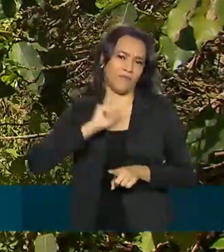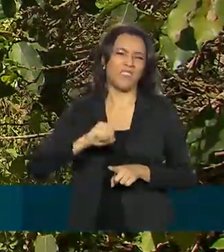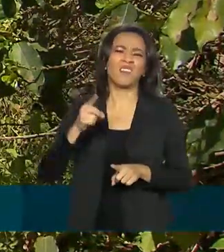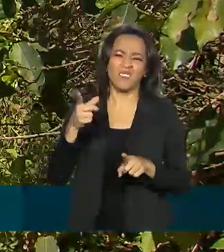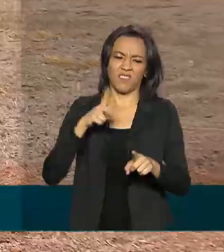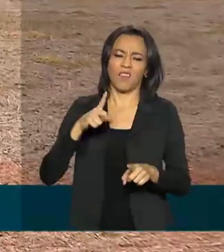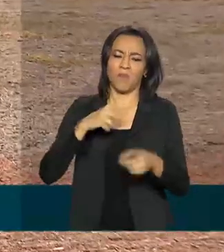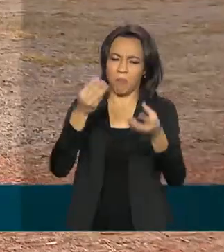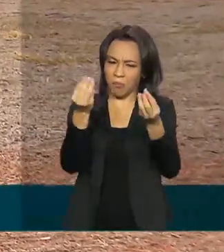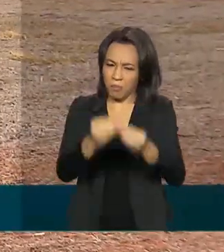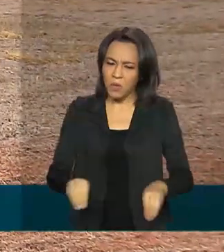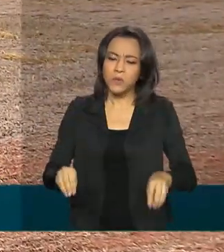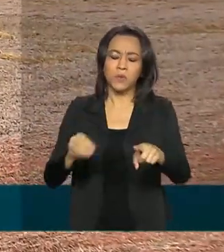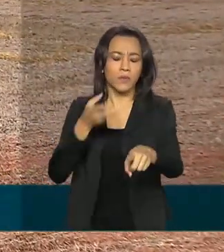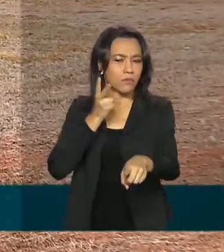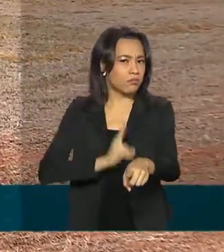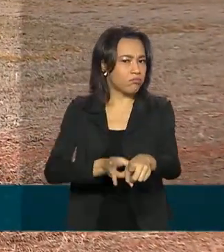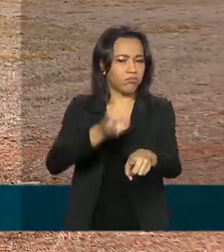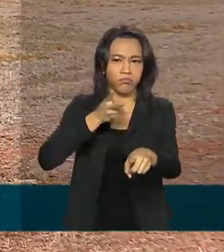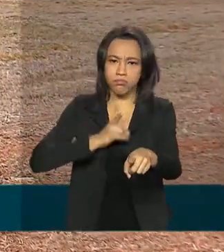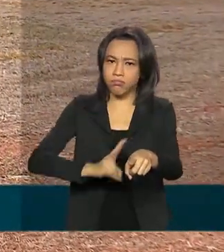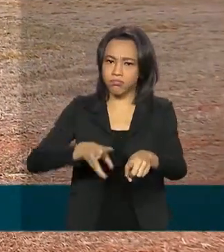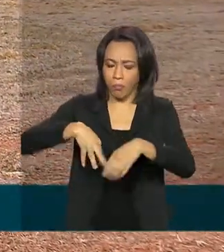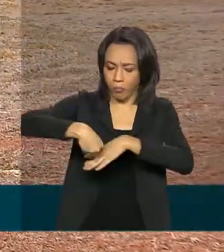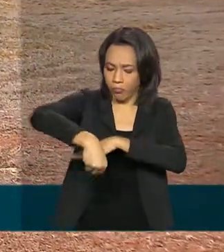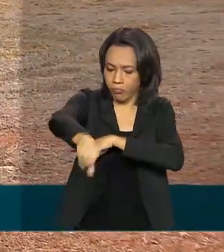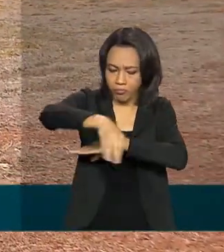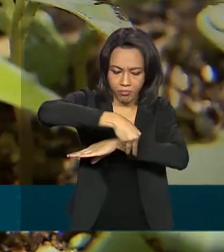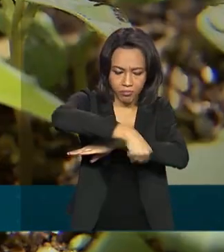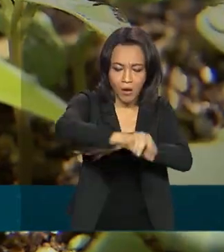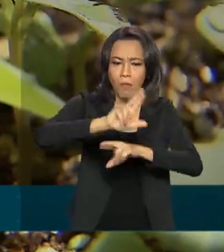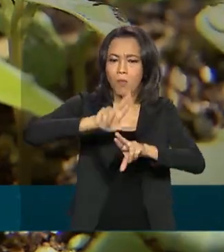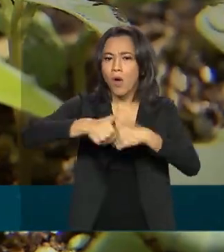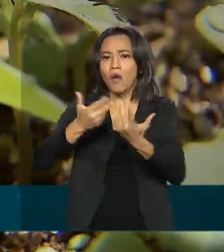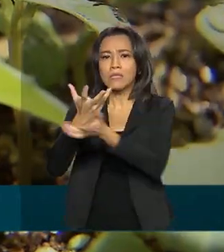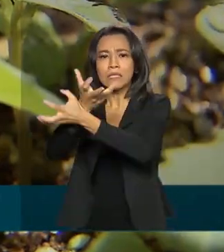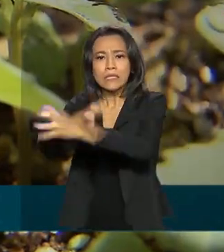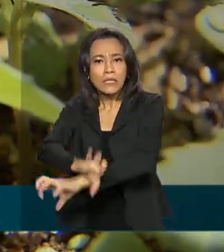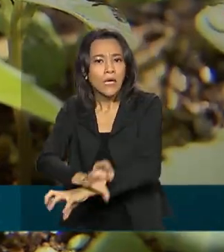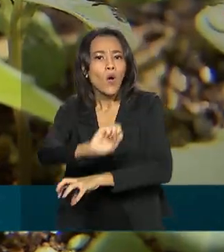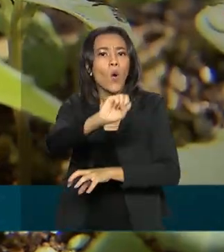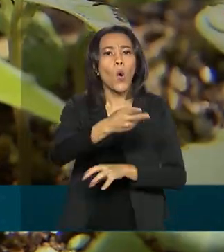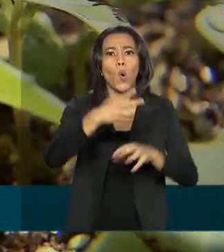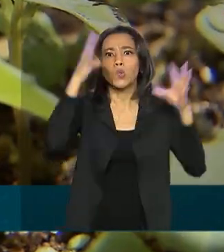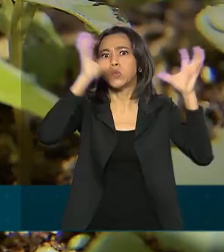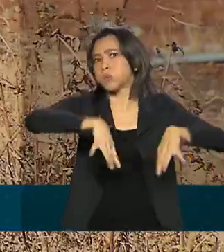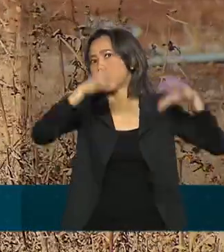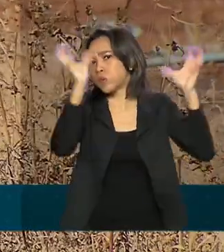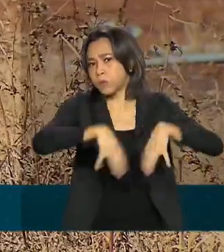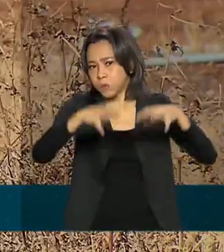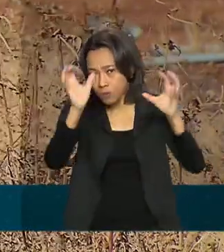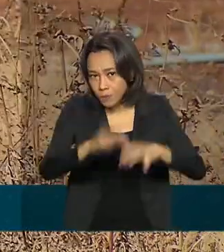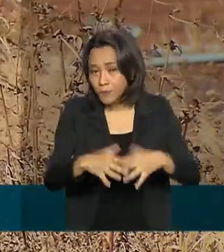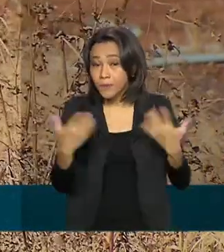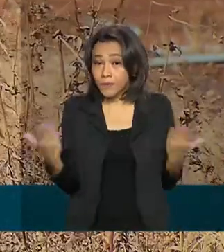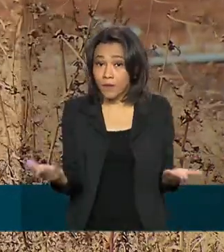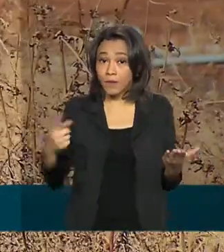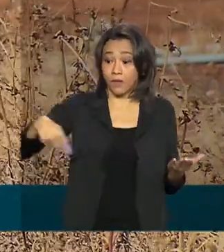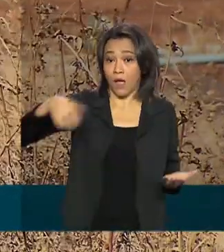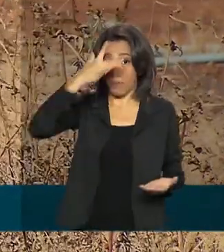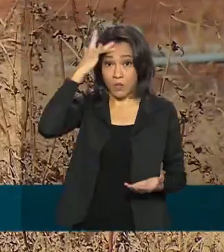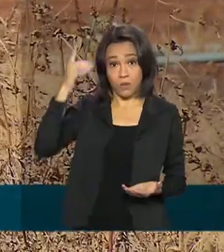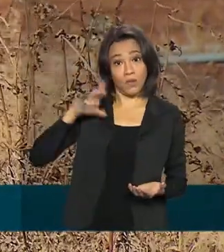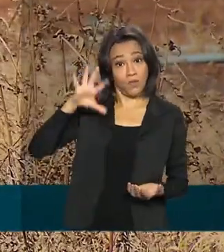perdas de safra constantemente por causa de seca ou excesso de chuvas. O agricultor tem